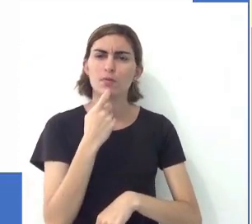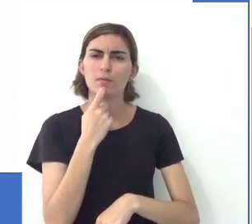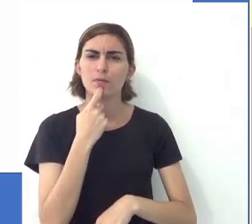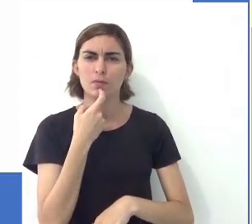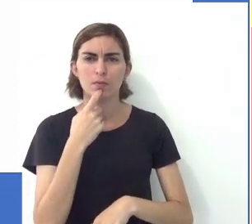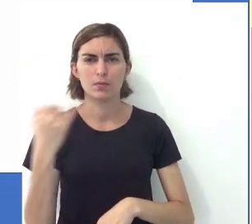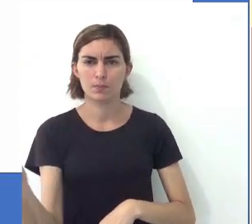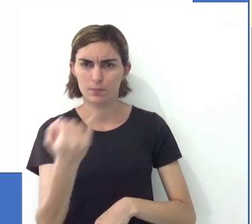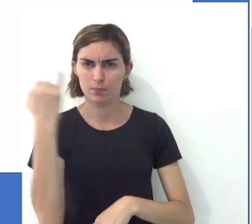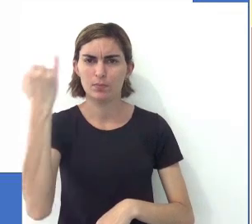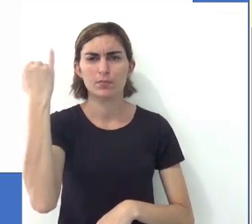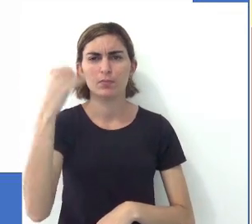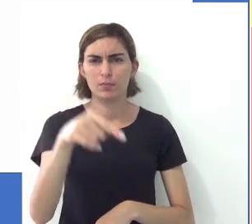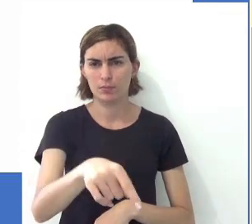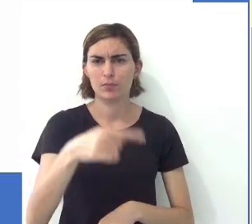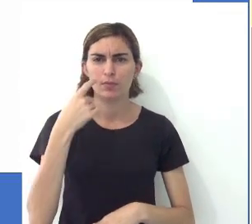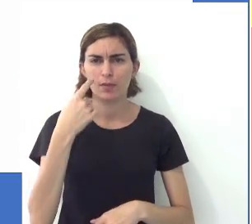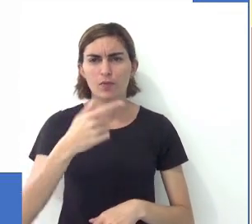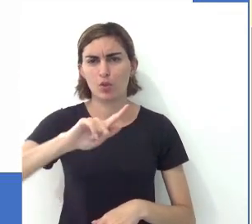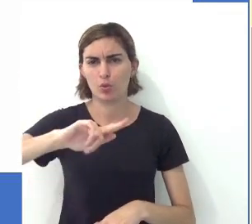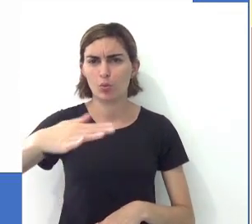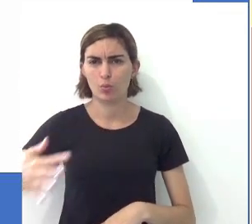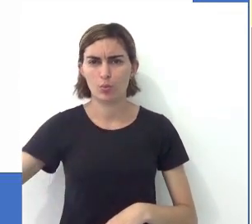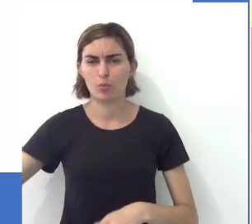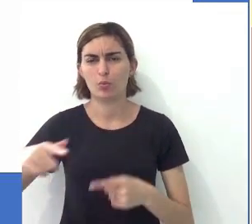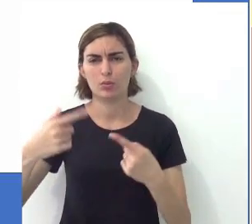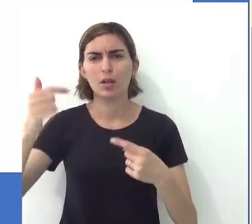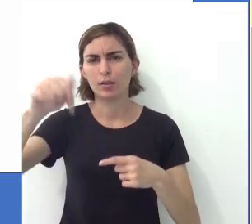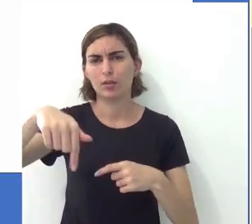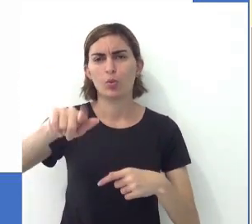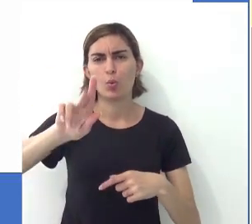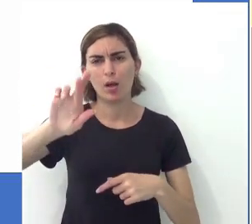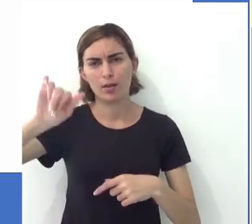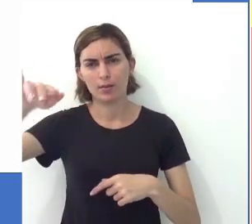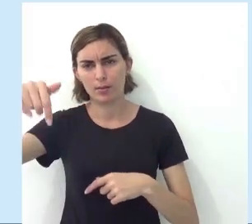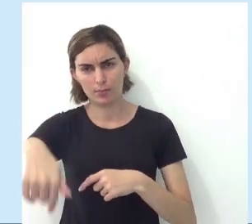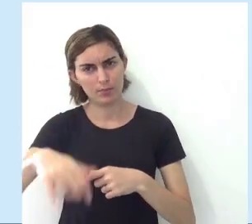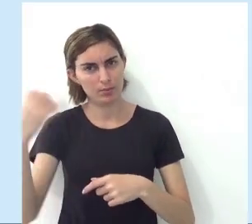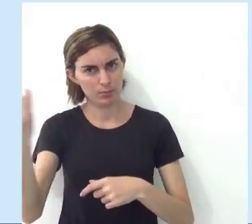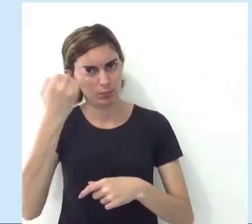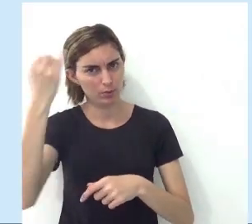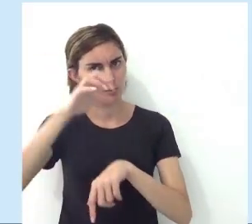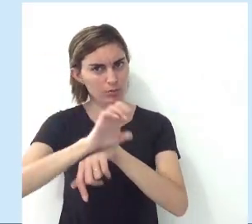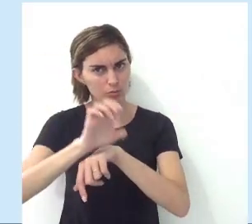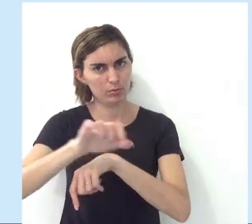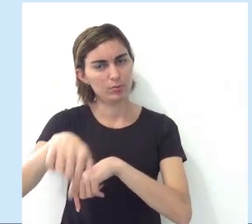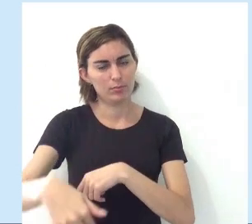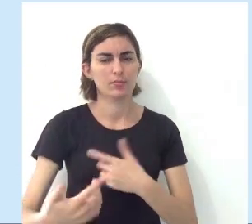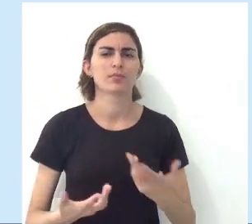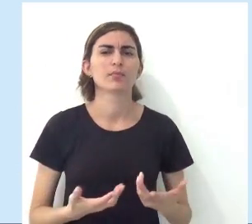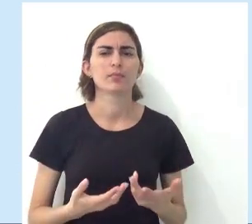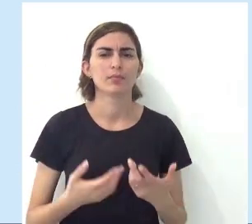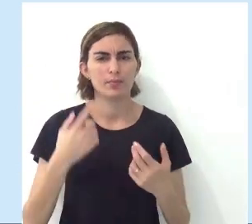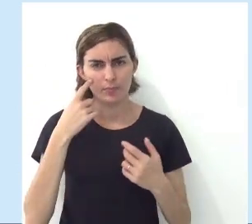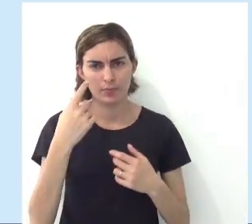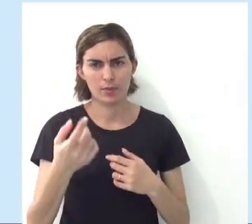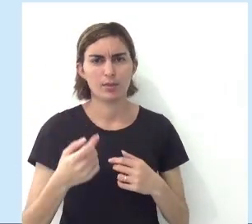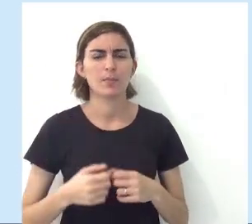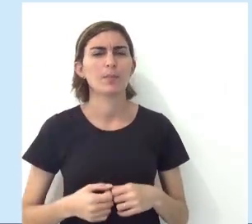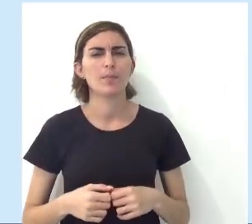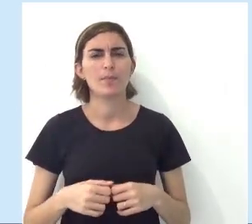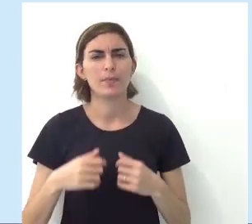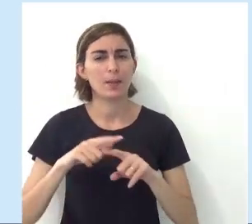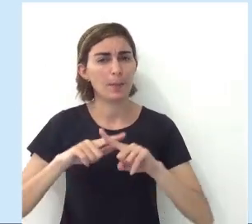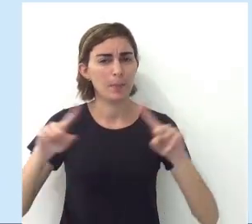São Paulo, tá? Muito importante, assim como a gente viu que o Guararapos é importante para nós aqui no estado de Pernambuco. Ok,